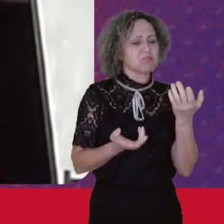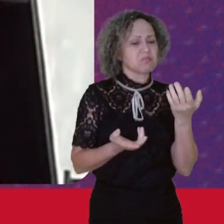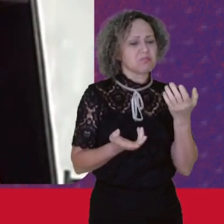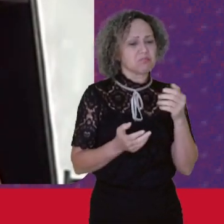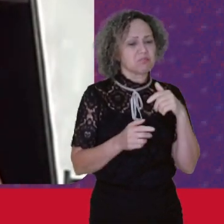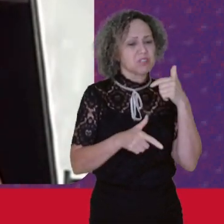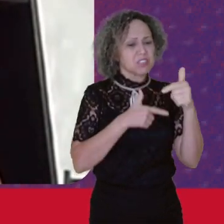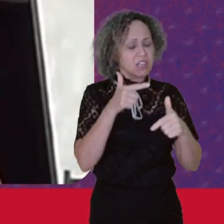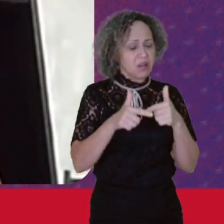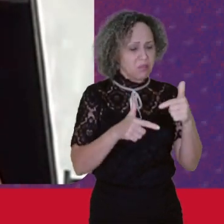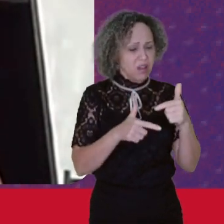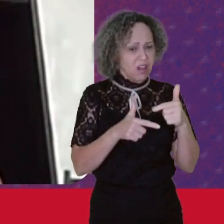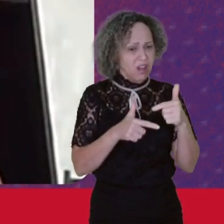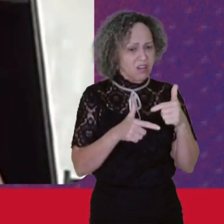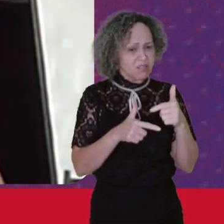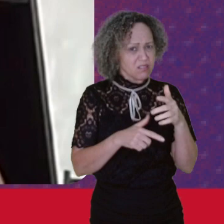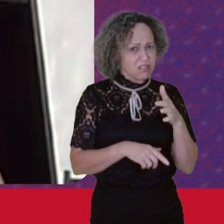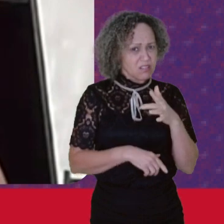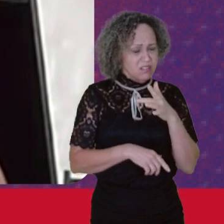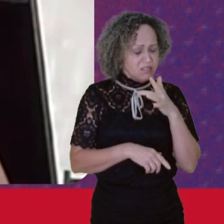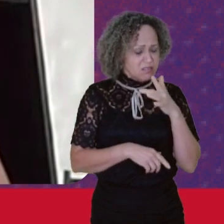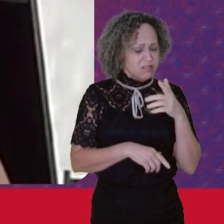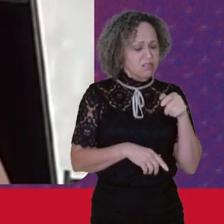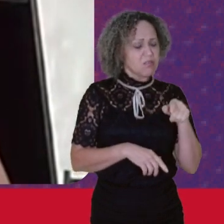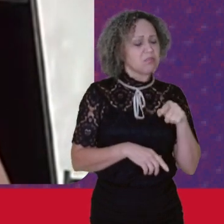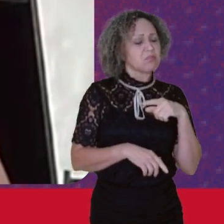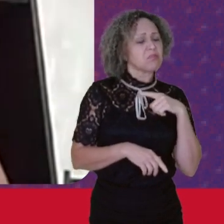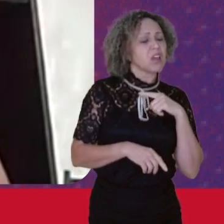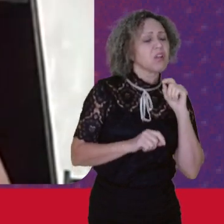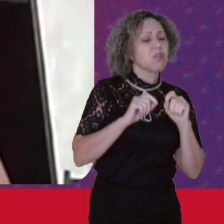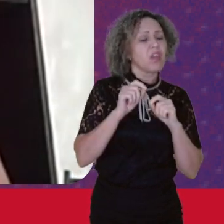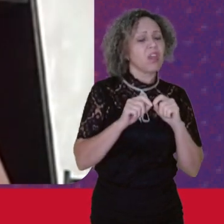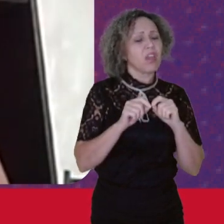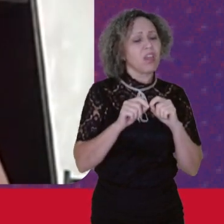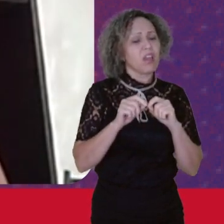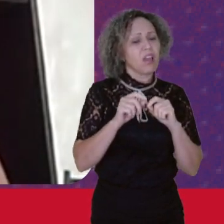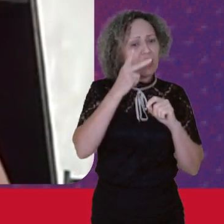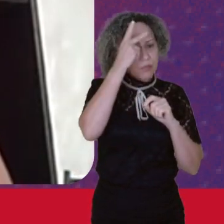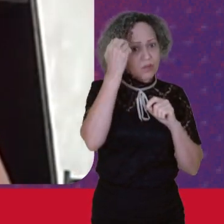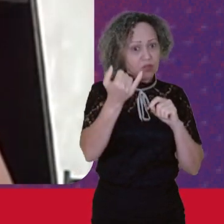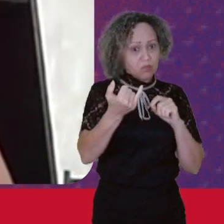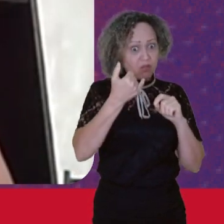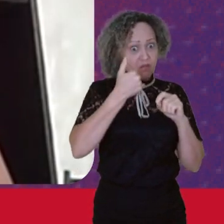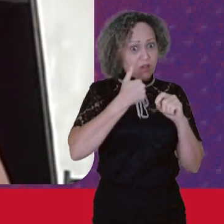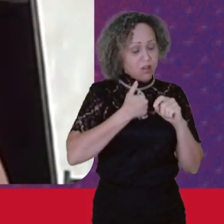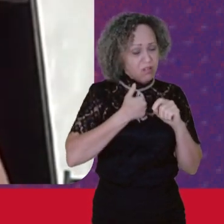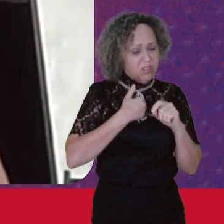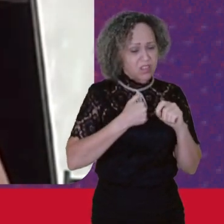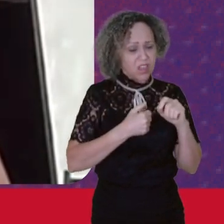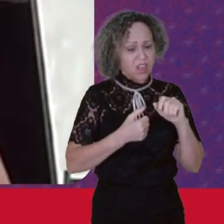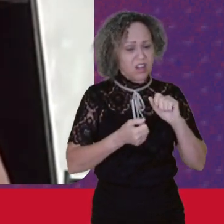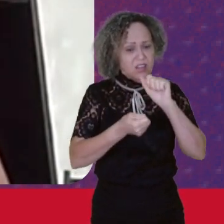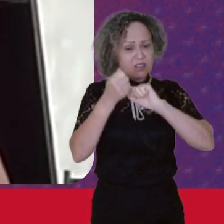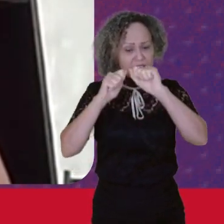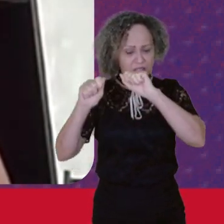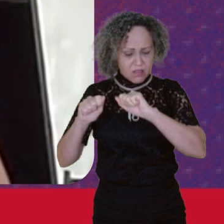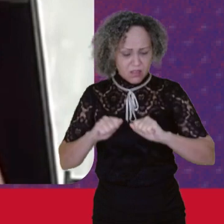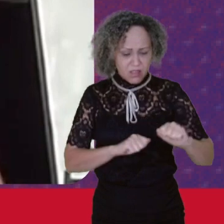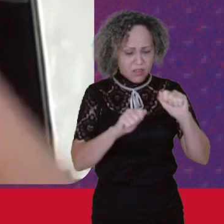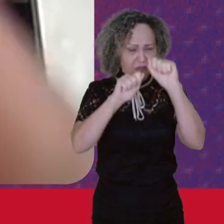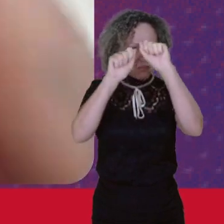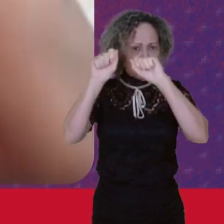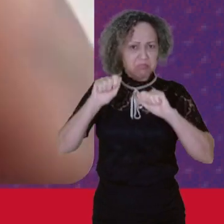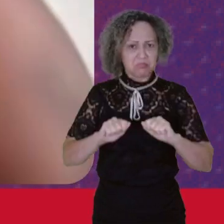dito Que a vaga Era para Serviços gerais Mas só que eu não sabia Que era para Serviços gerais E eu